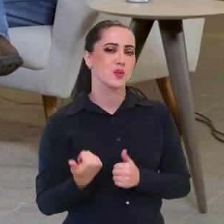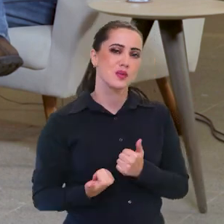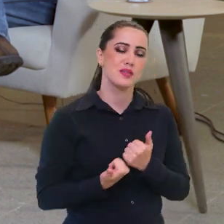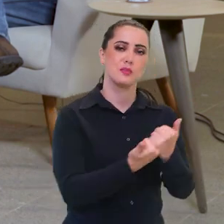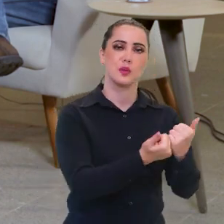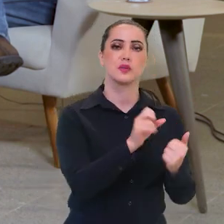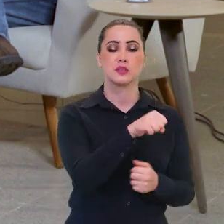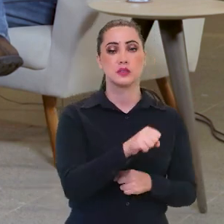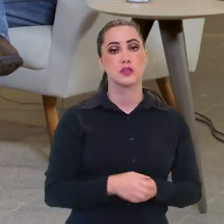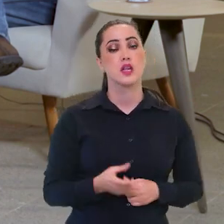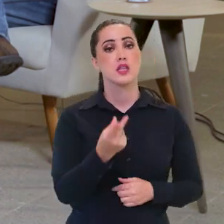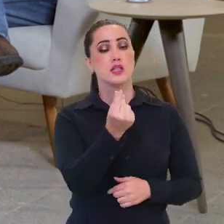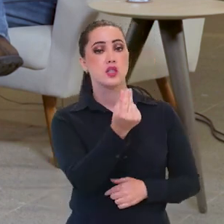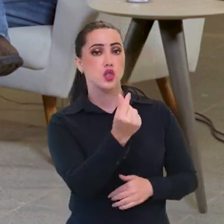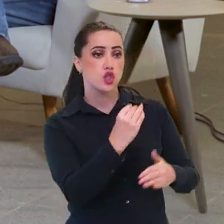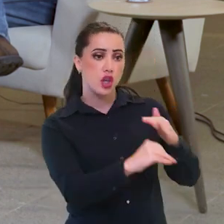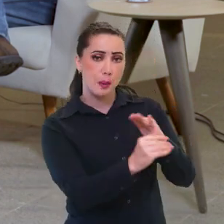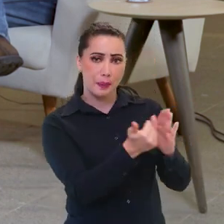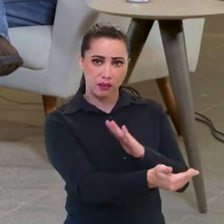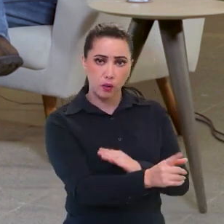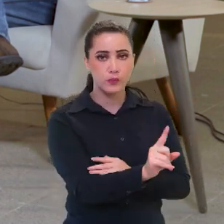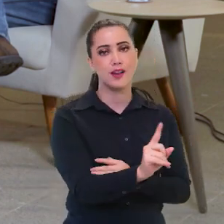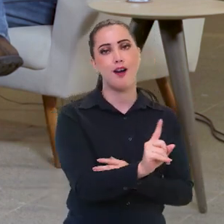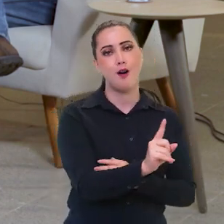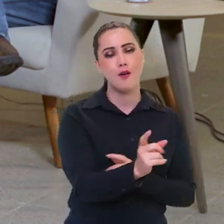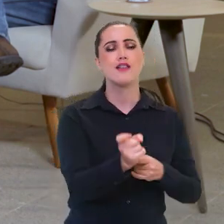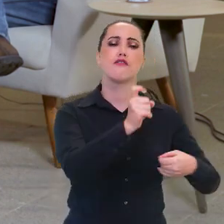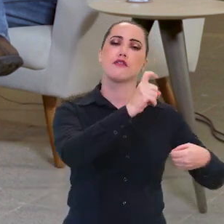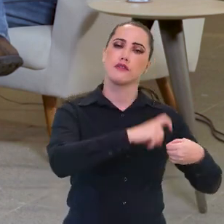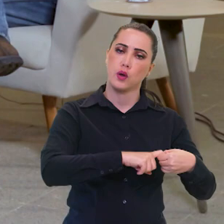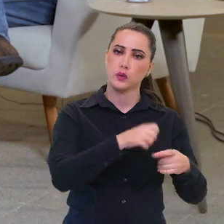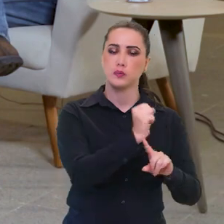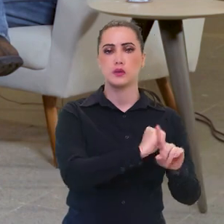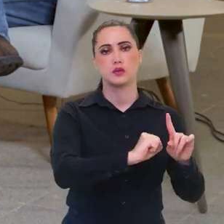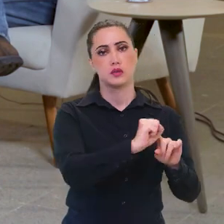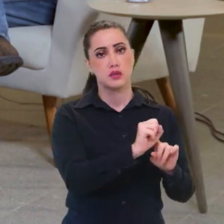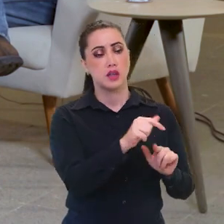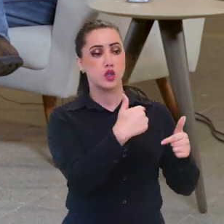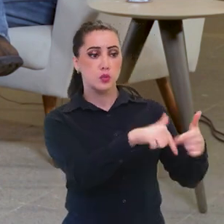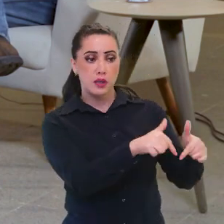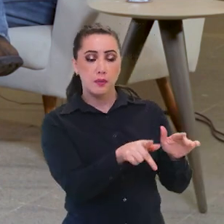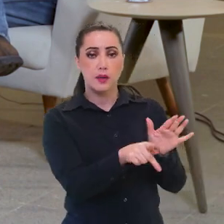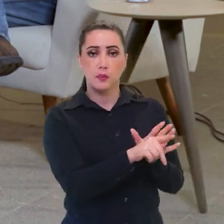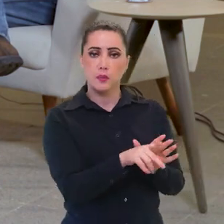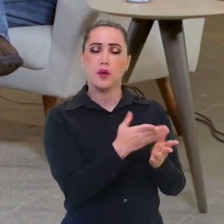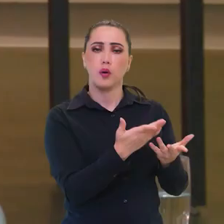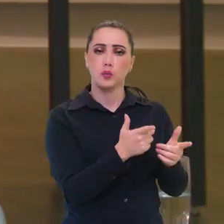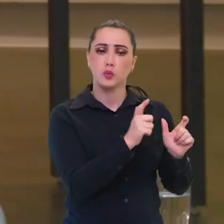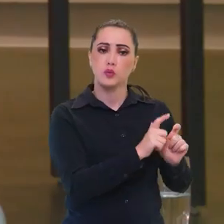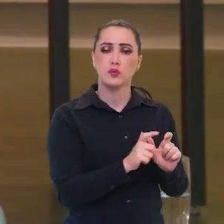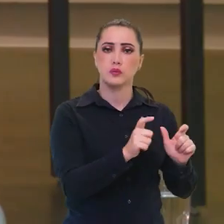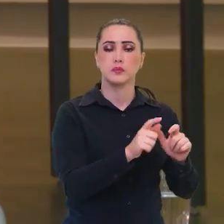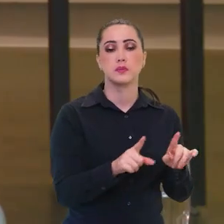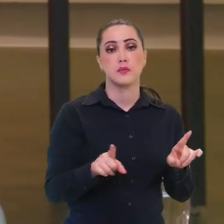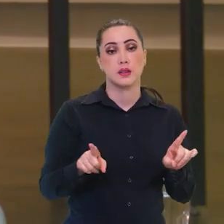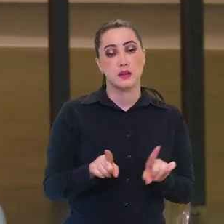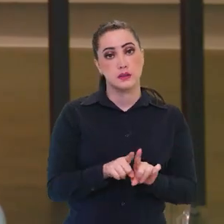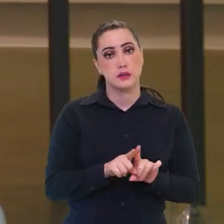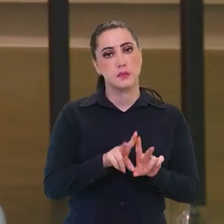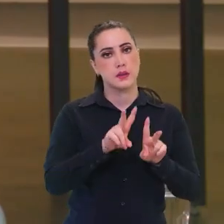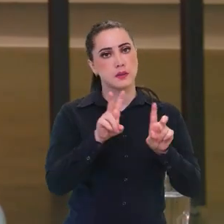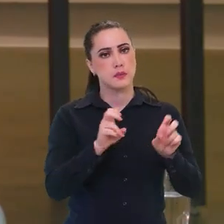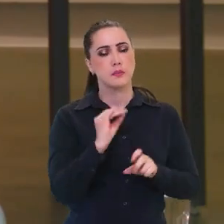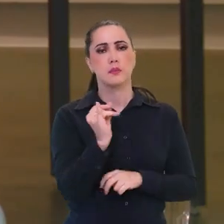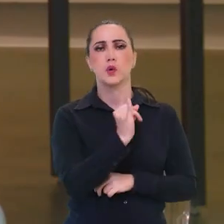muita gente que faz isso. Esse dinheiro é dinheiro perdido? Claro que não. Esse dinheiro, ele retorna. Ele retorna através das ações. E também,